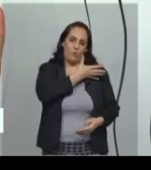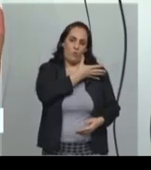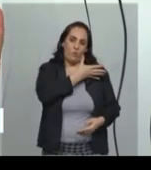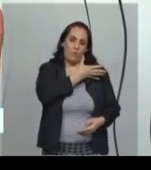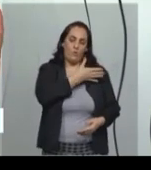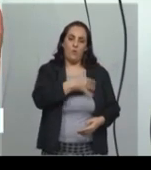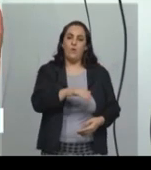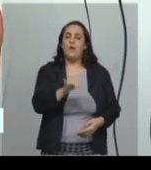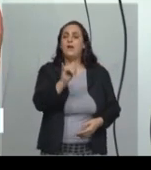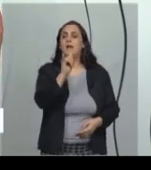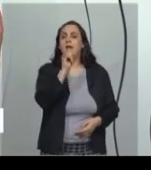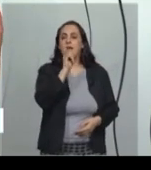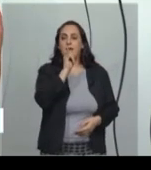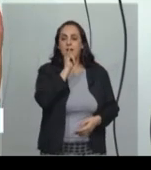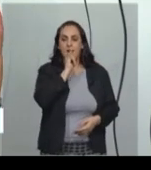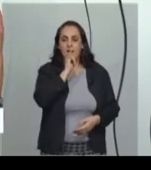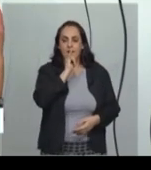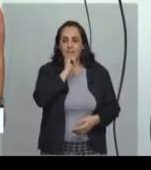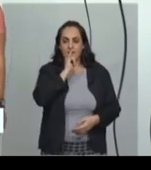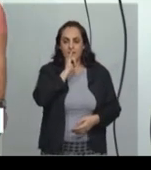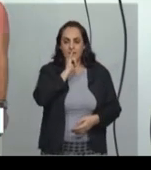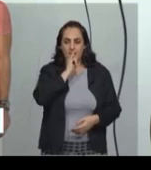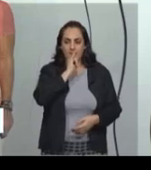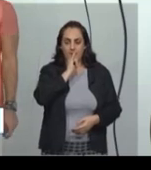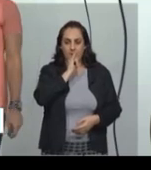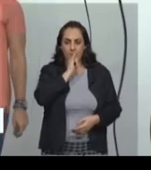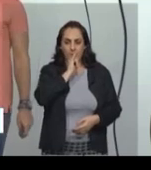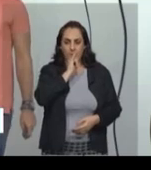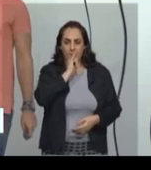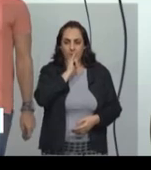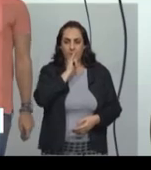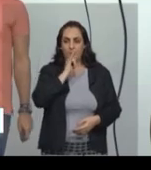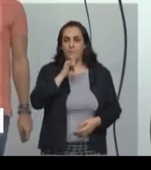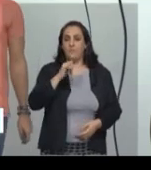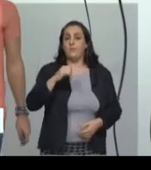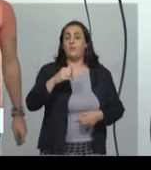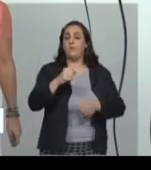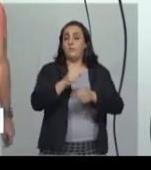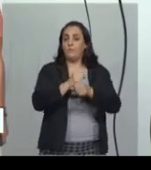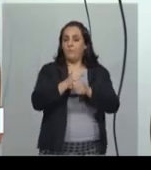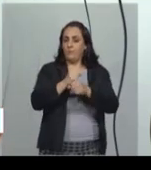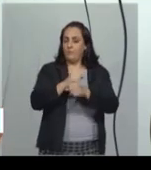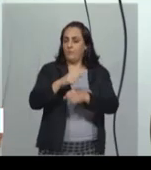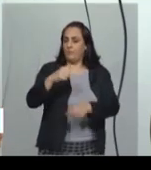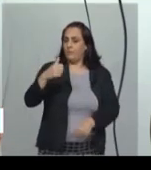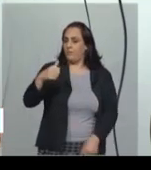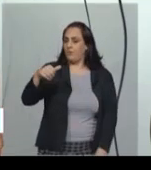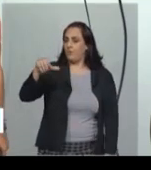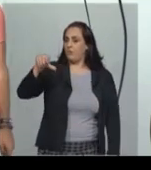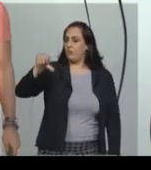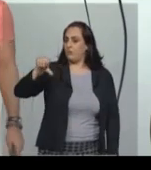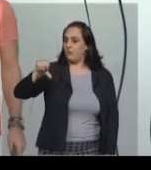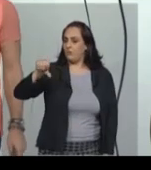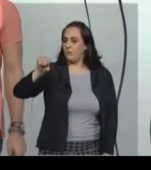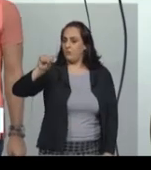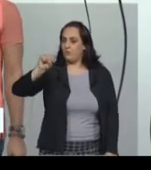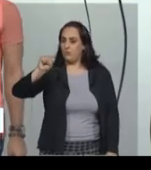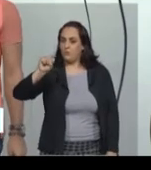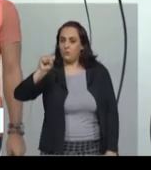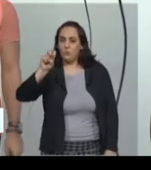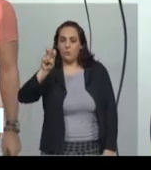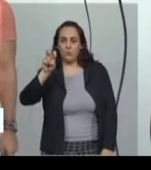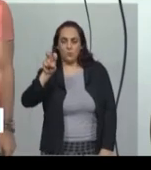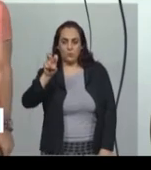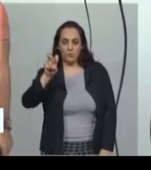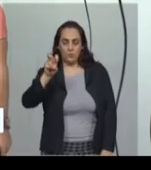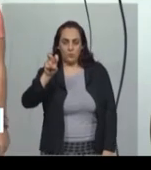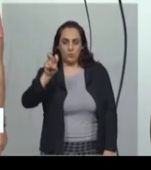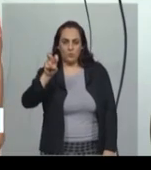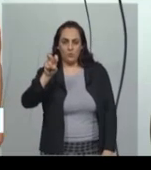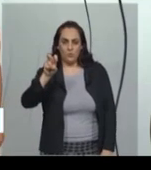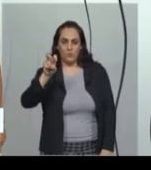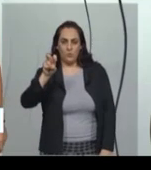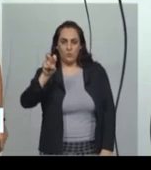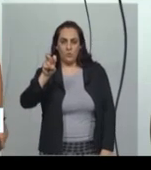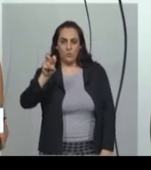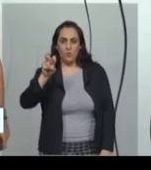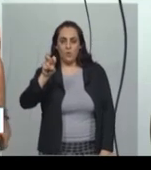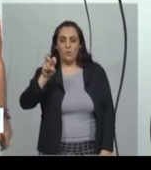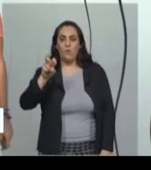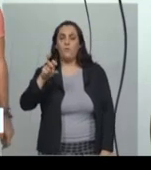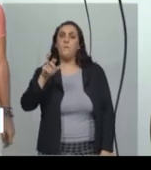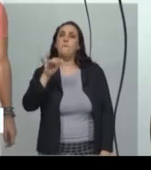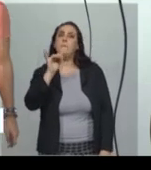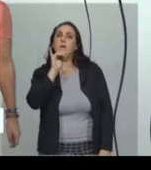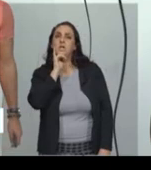Exemplo que a gente pode ter aqui, em 1995, em dezembro de 1995, o distrito de